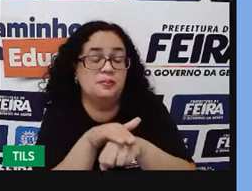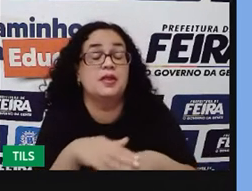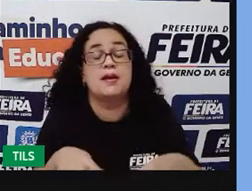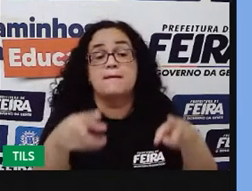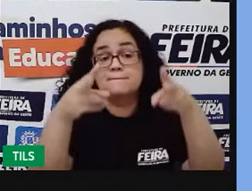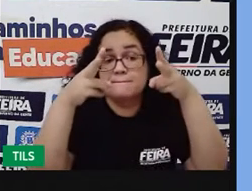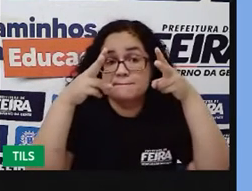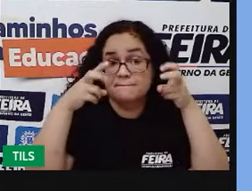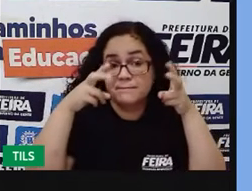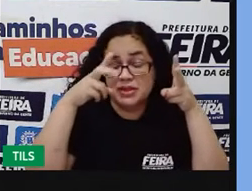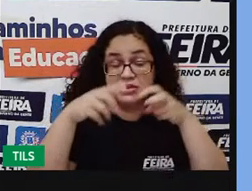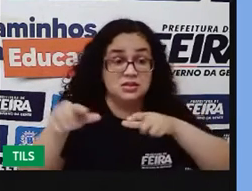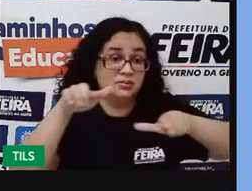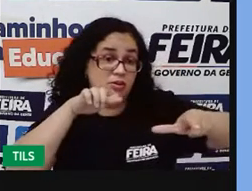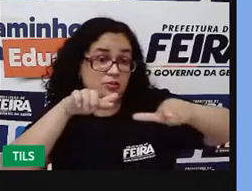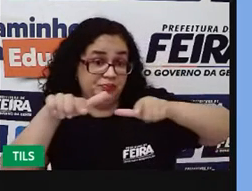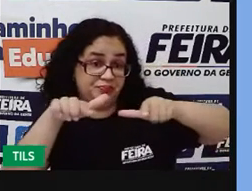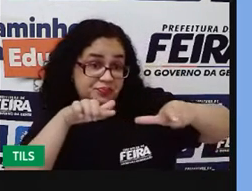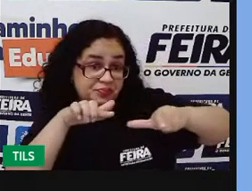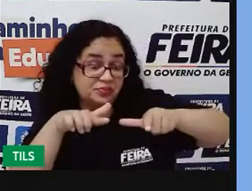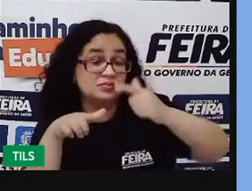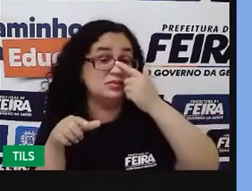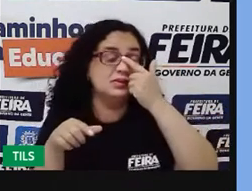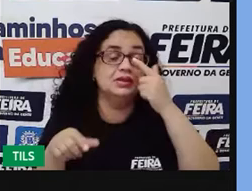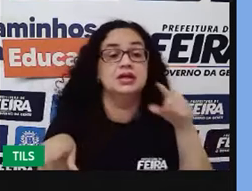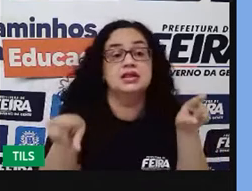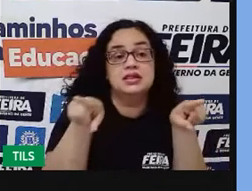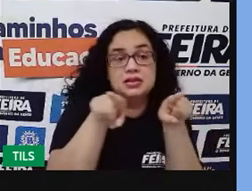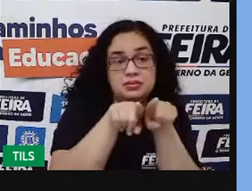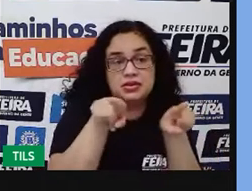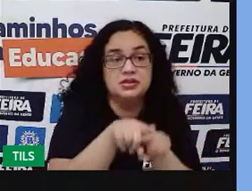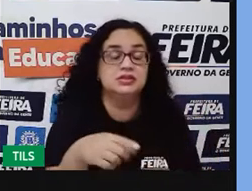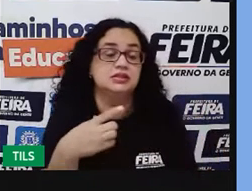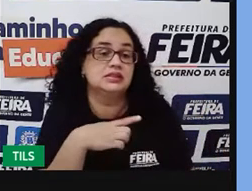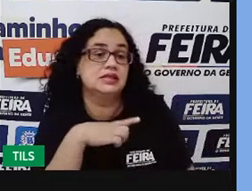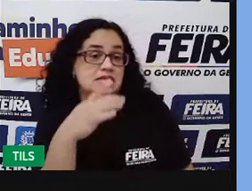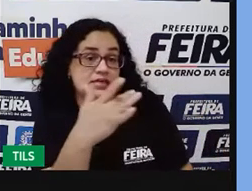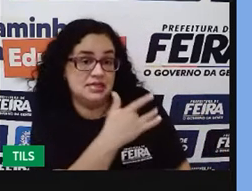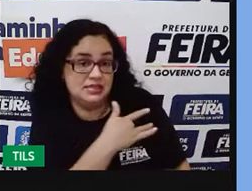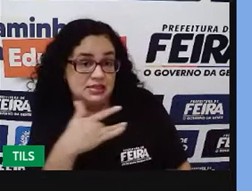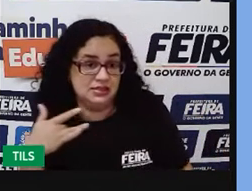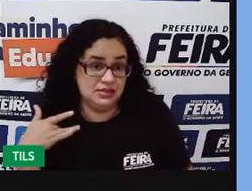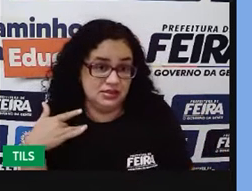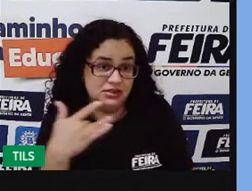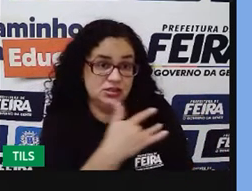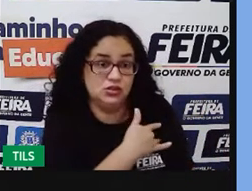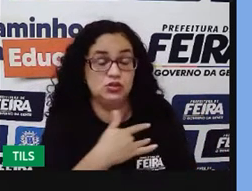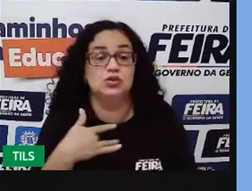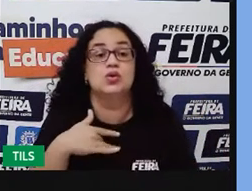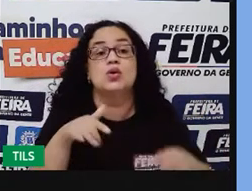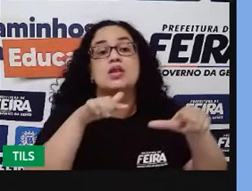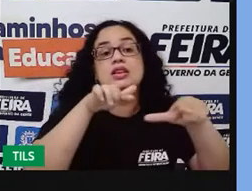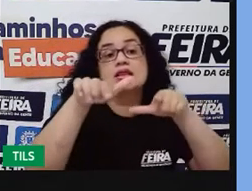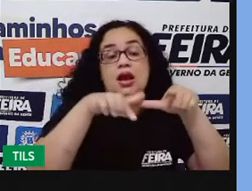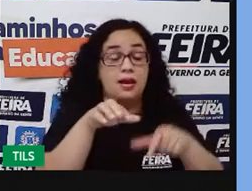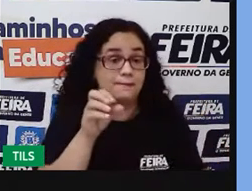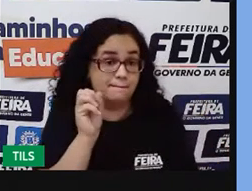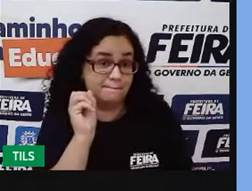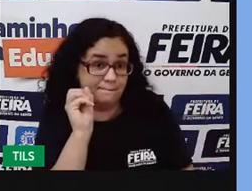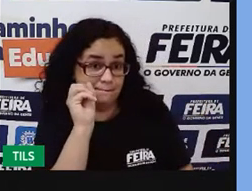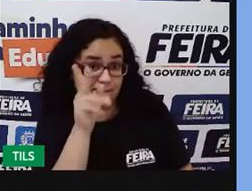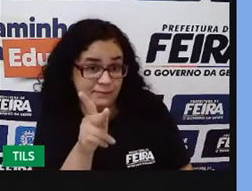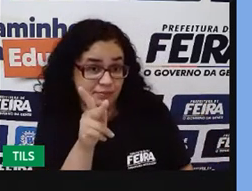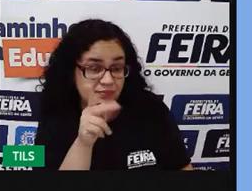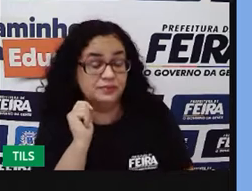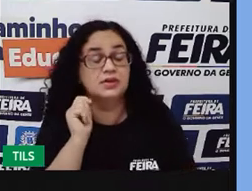gente percebeu que o trabalho também tinha a ver com a saúde, as condições do trabalho, certo? Então,